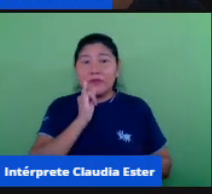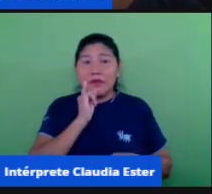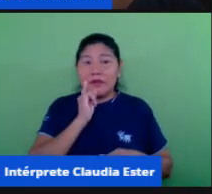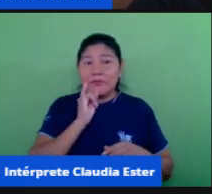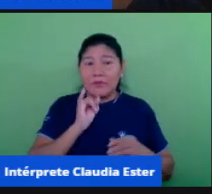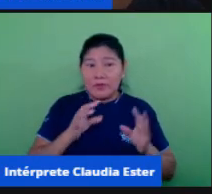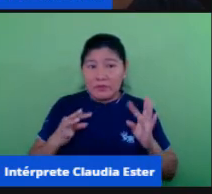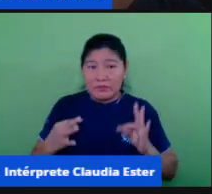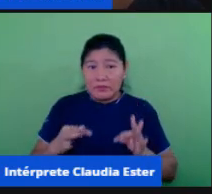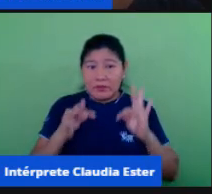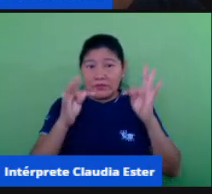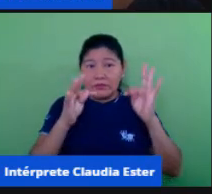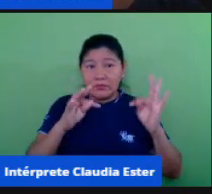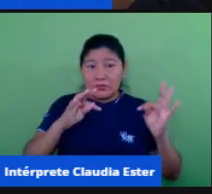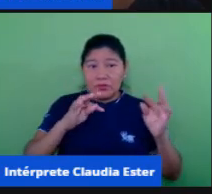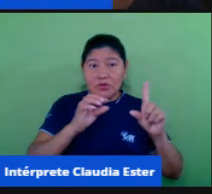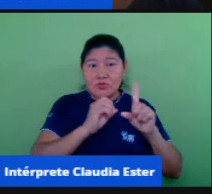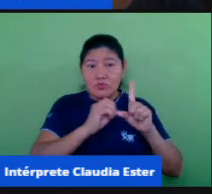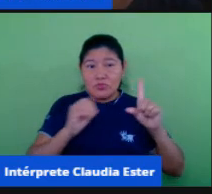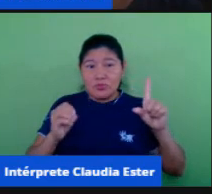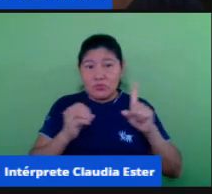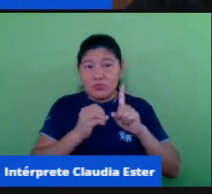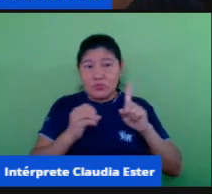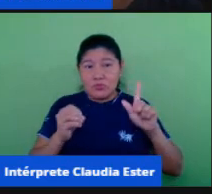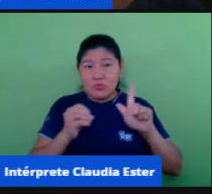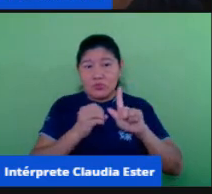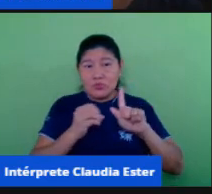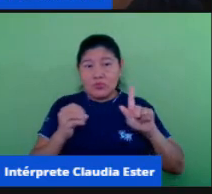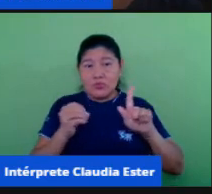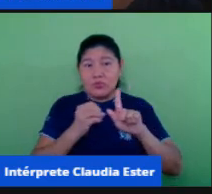Google e nós estamos vendo várias